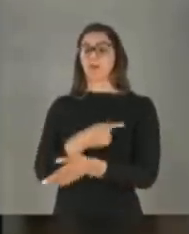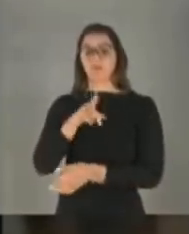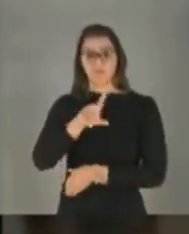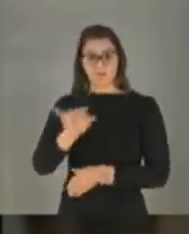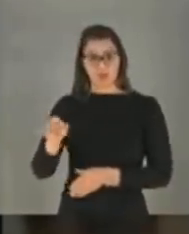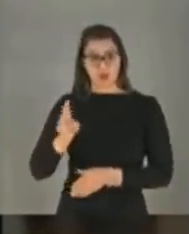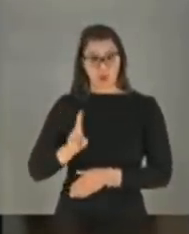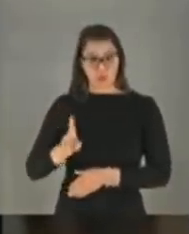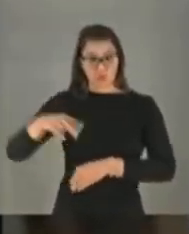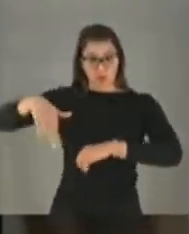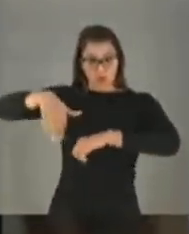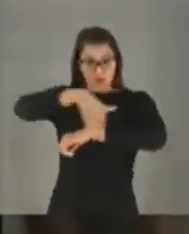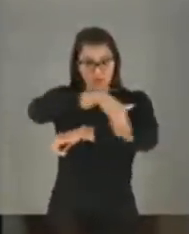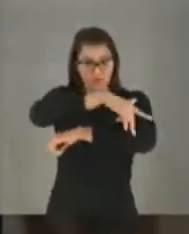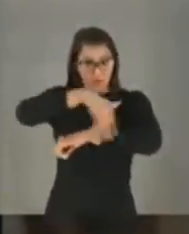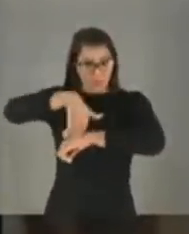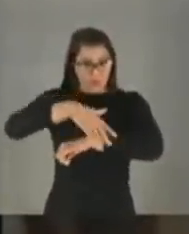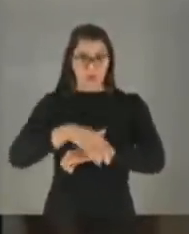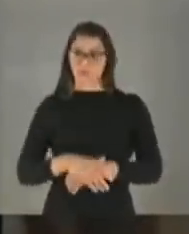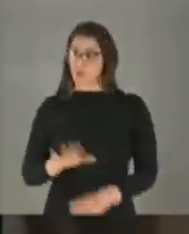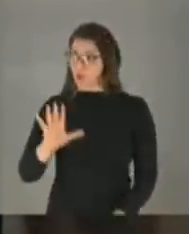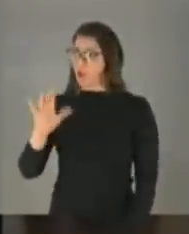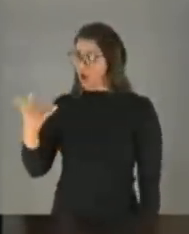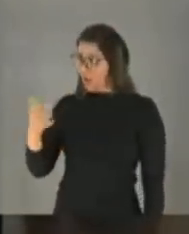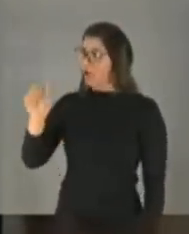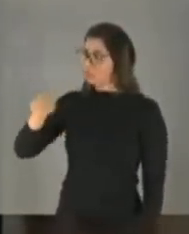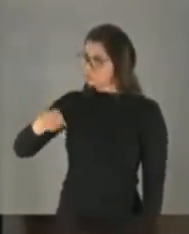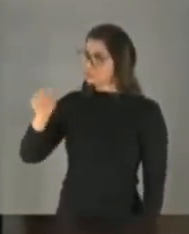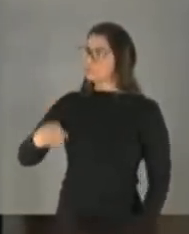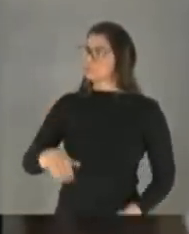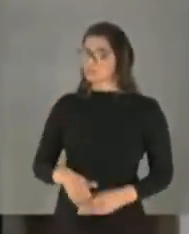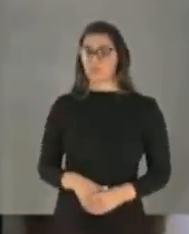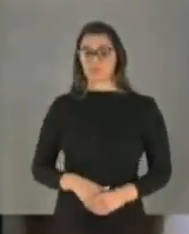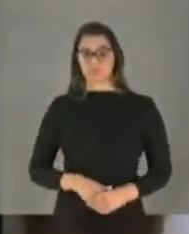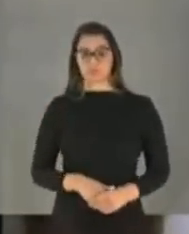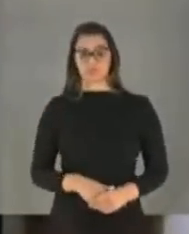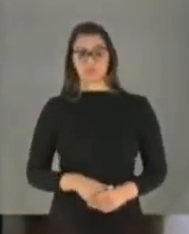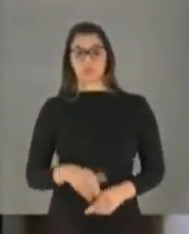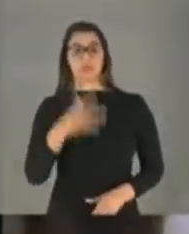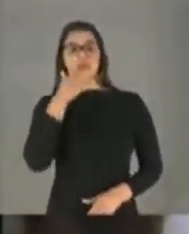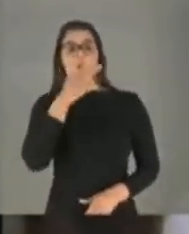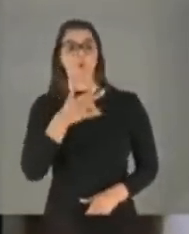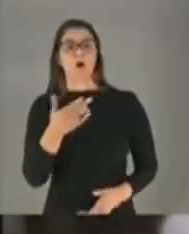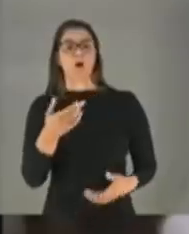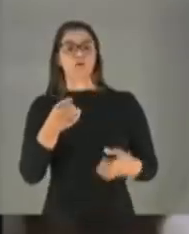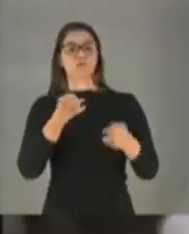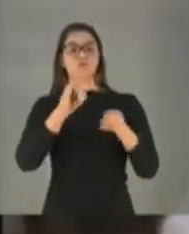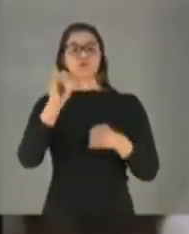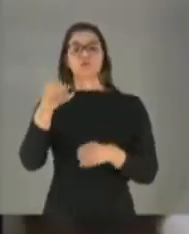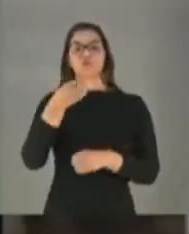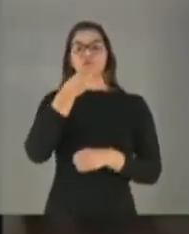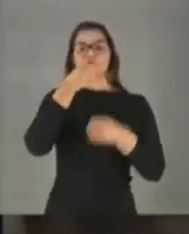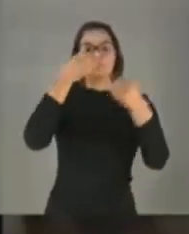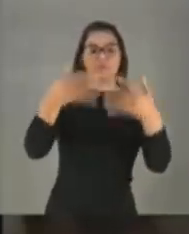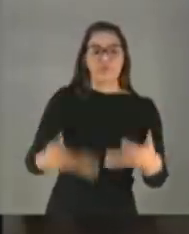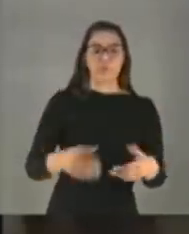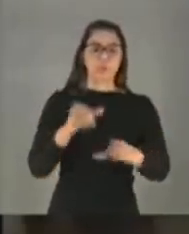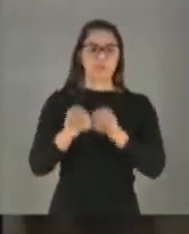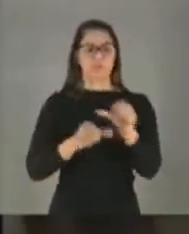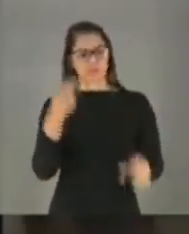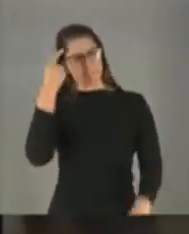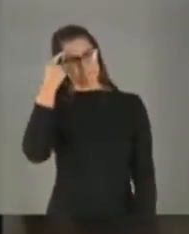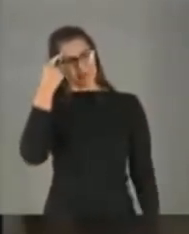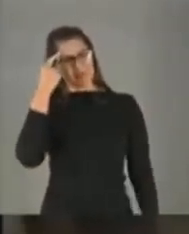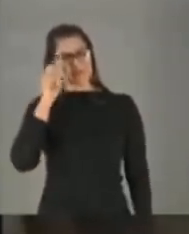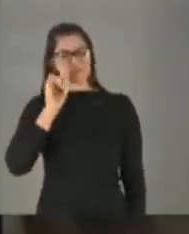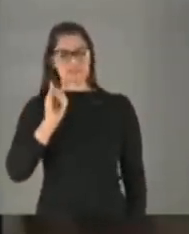continuar andando na rua? Claro, claro que vou. Não acho que se justifique qualquer mudança nos hábitos. Pense um pouquinho.